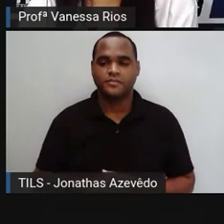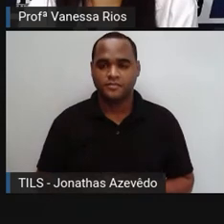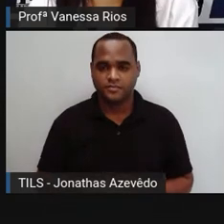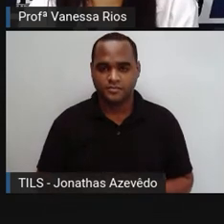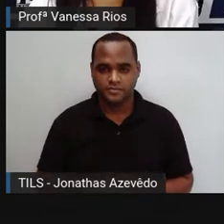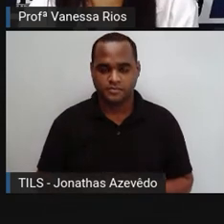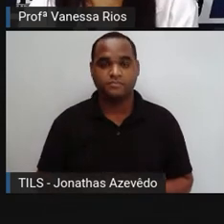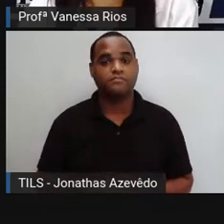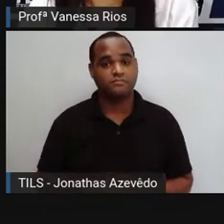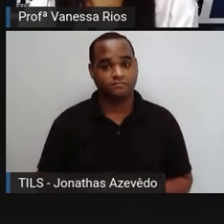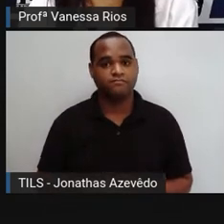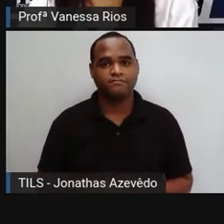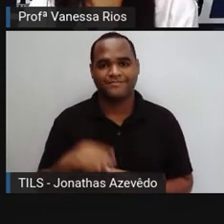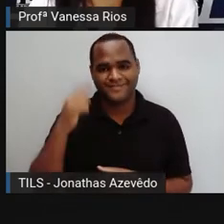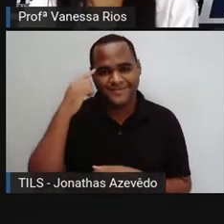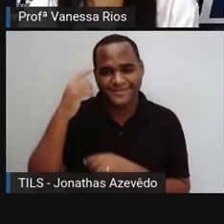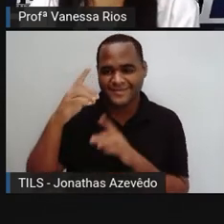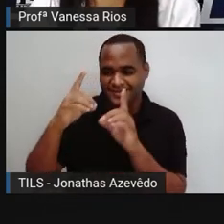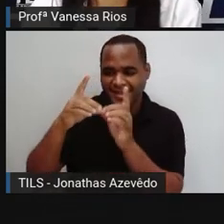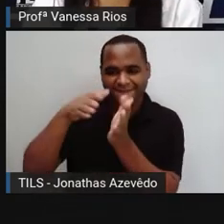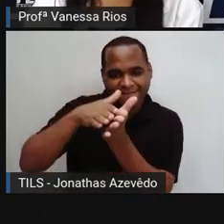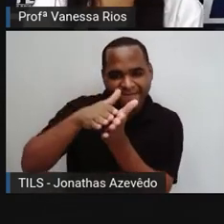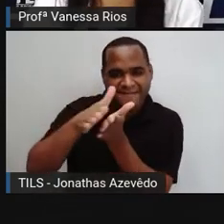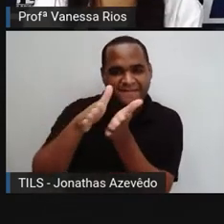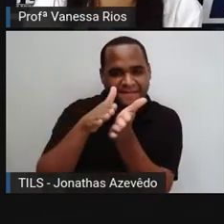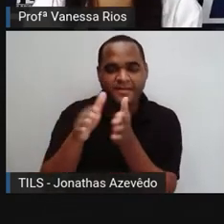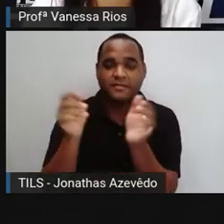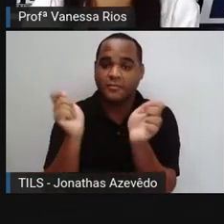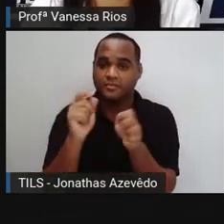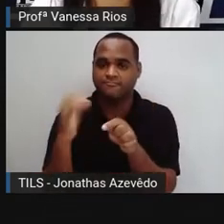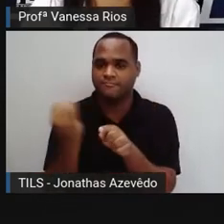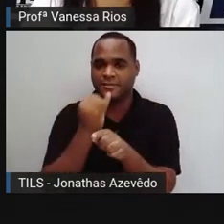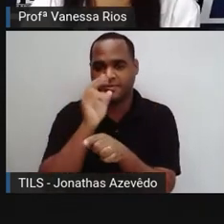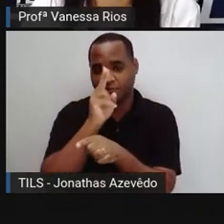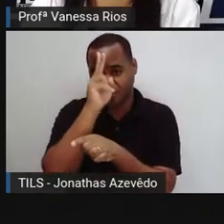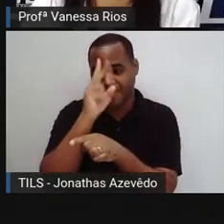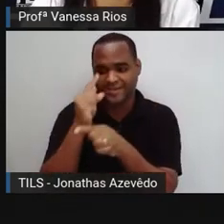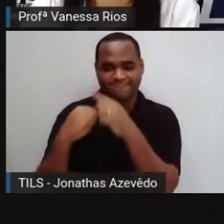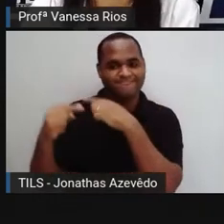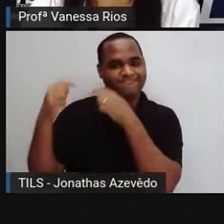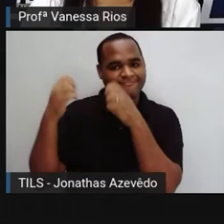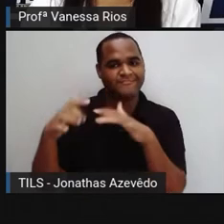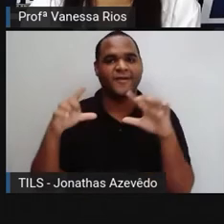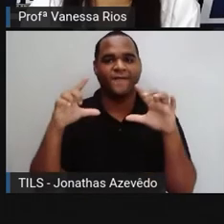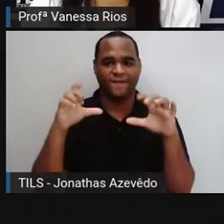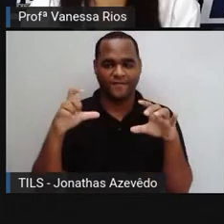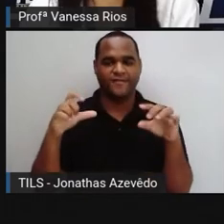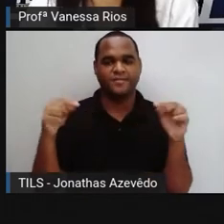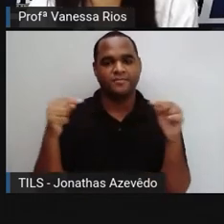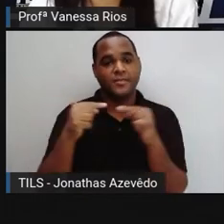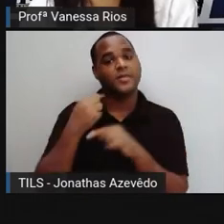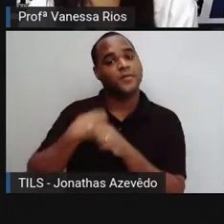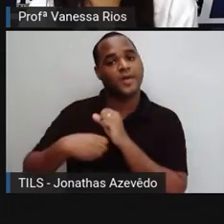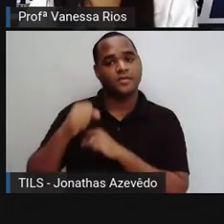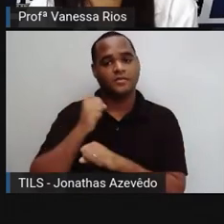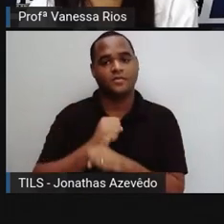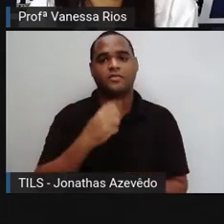chegada da digitalização também merece destaque na história da fotografia. E aí, no ano de